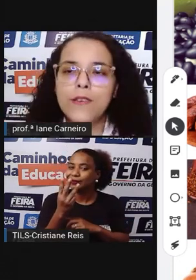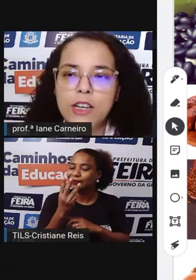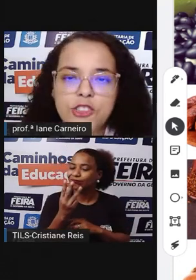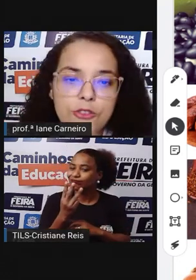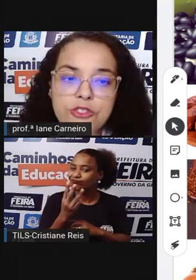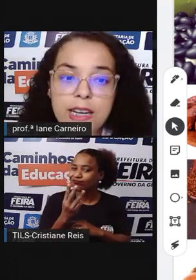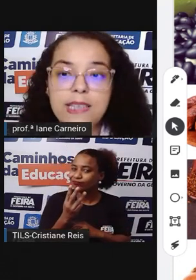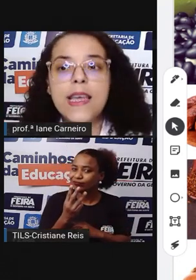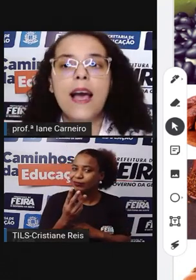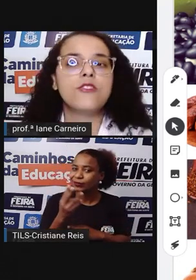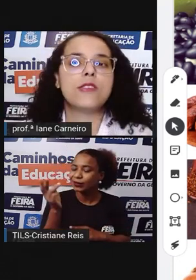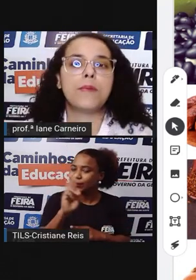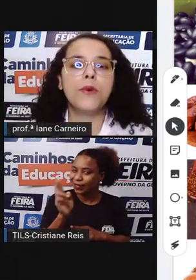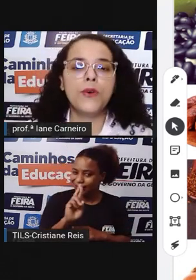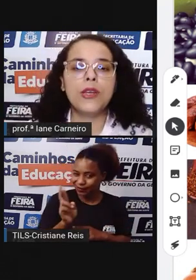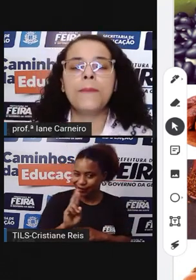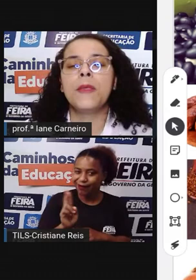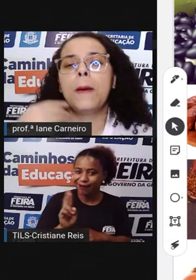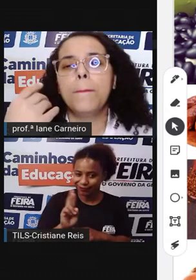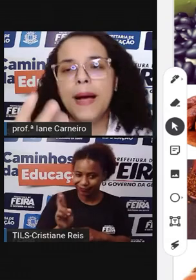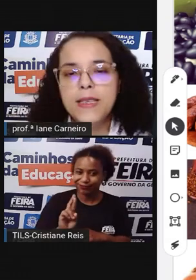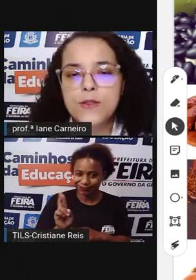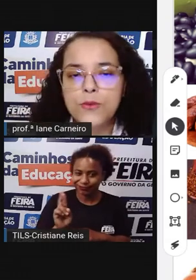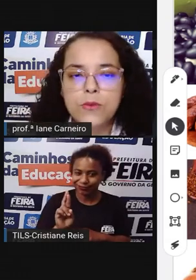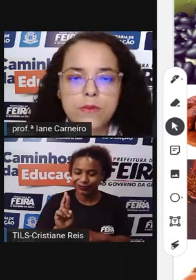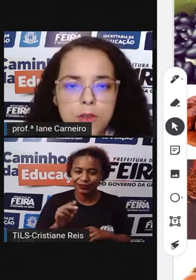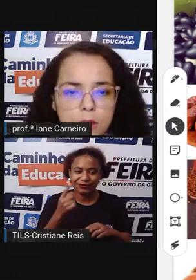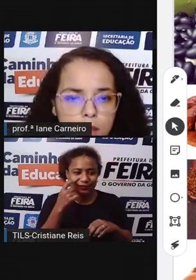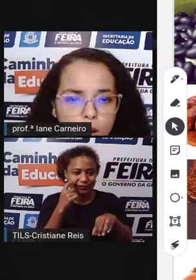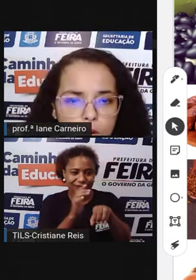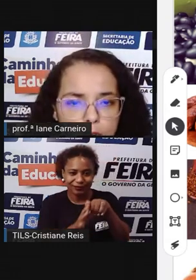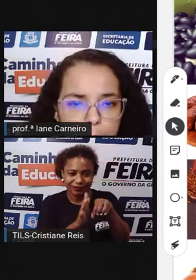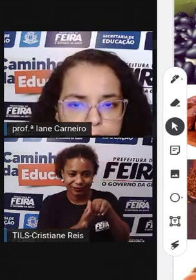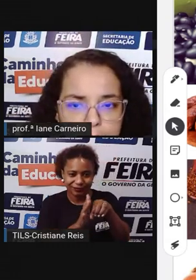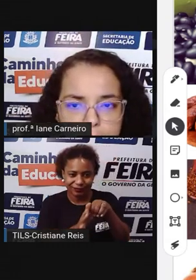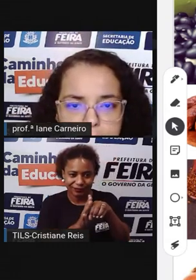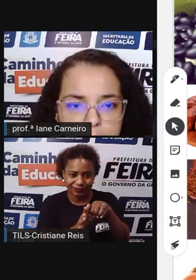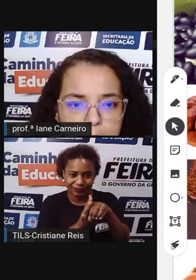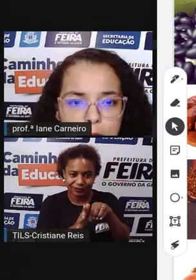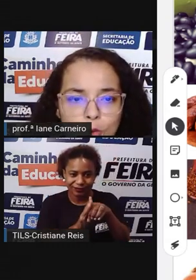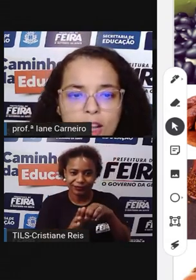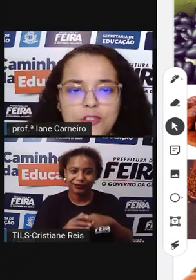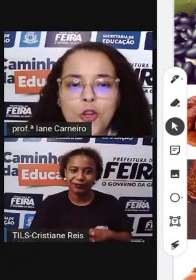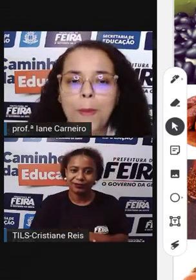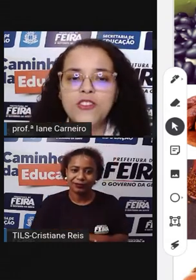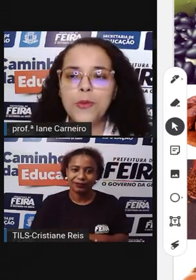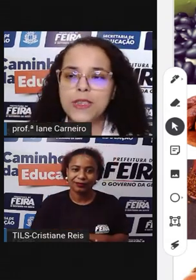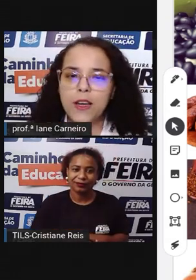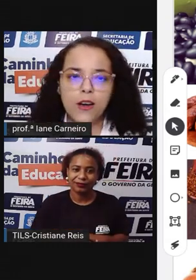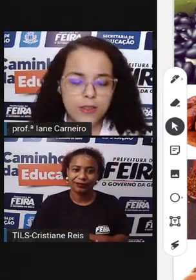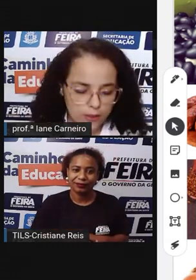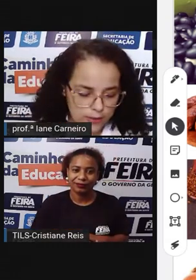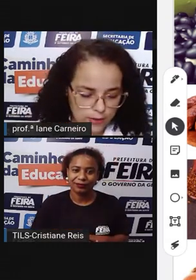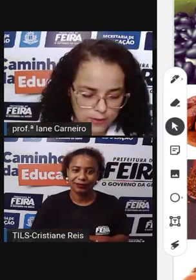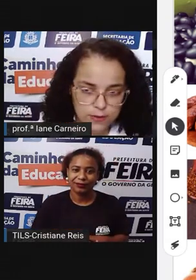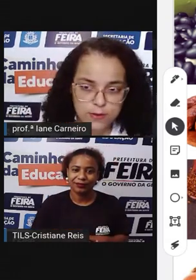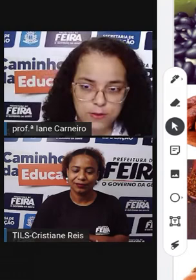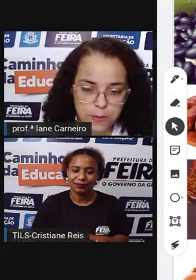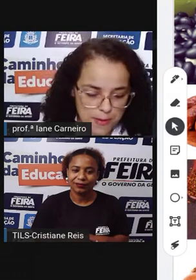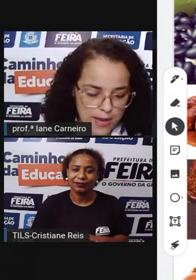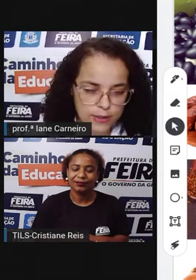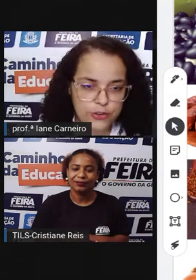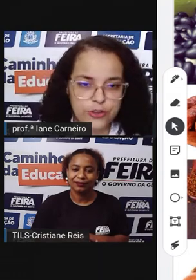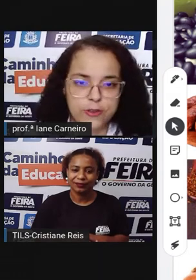Que eu vou gastar Uns três reais De cebola Mais um Olha eu botei Carne seca No lugar de tomate Eu botei horta Olha só